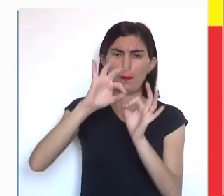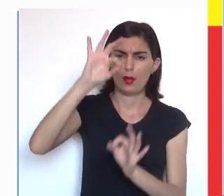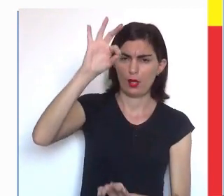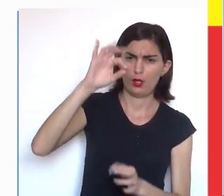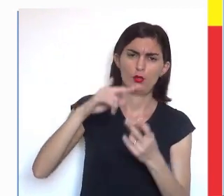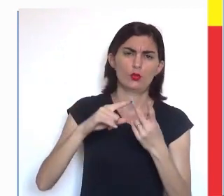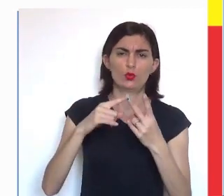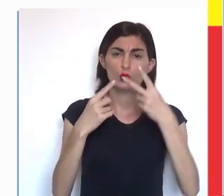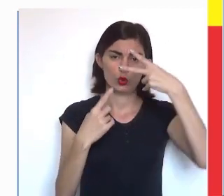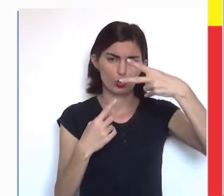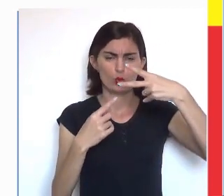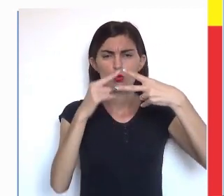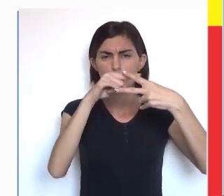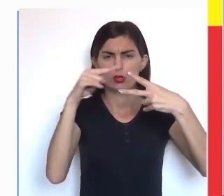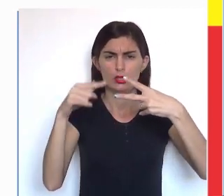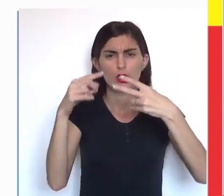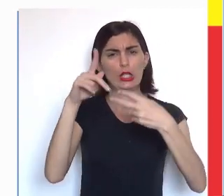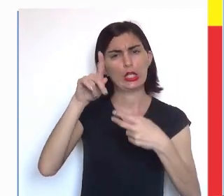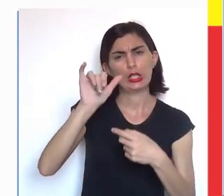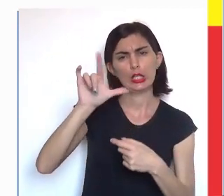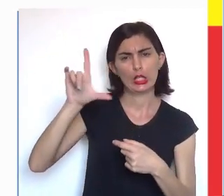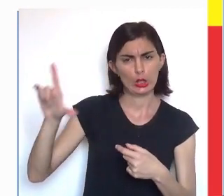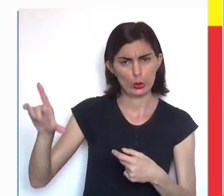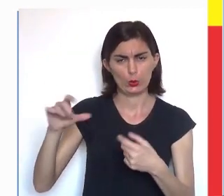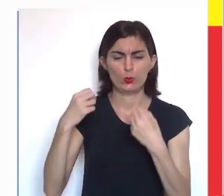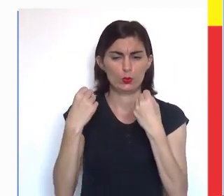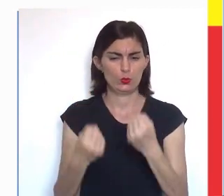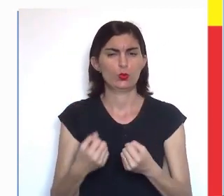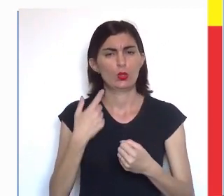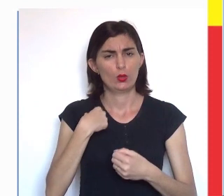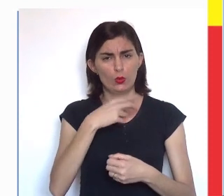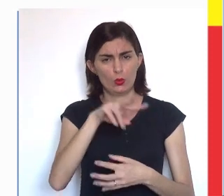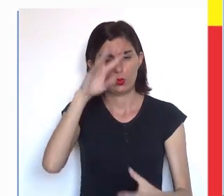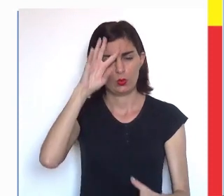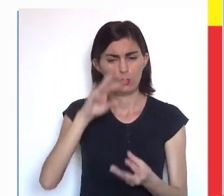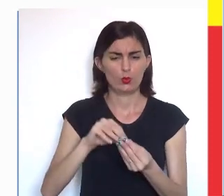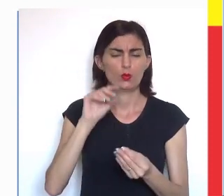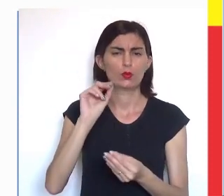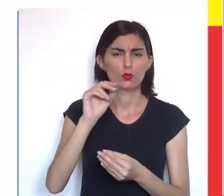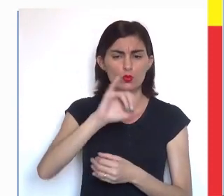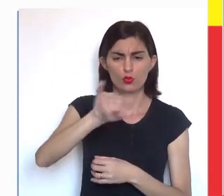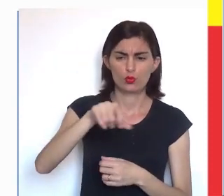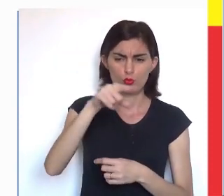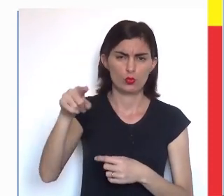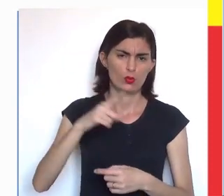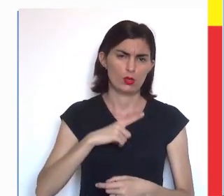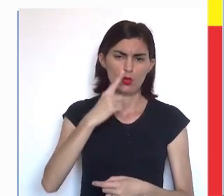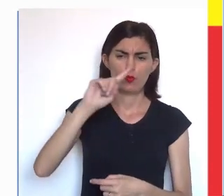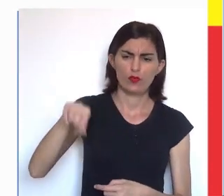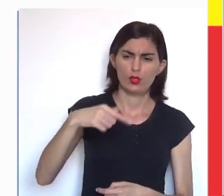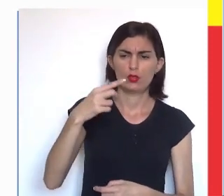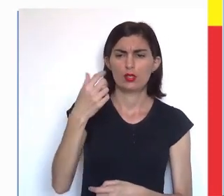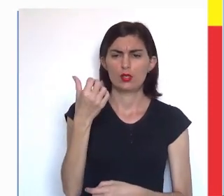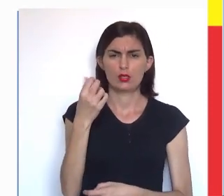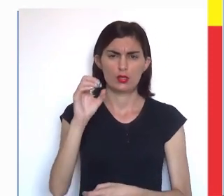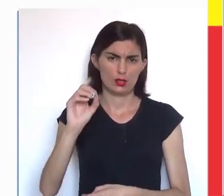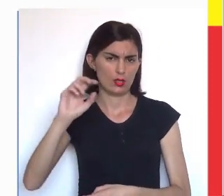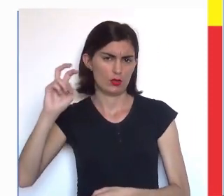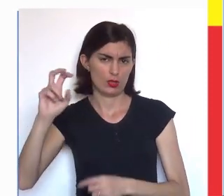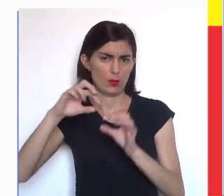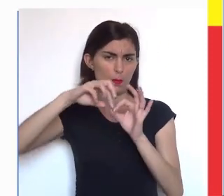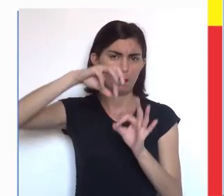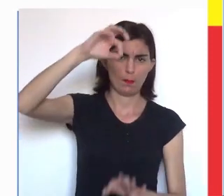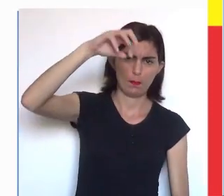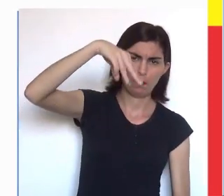em metros e dois asterísticos está em quilos. Então, com isso, concluímos que João tem 1,05